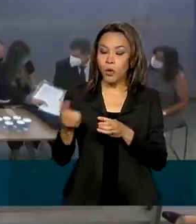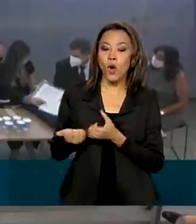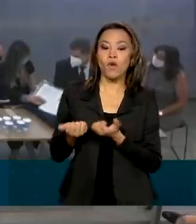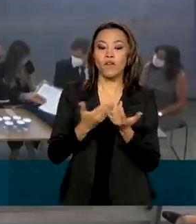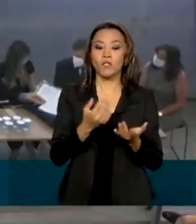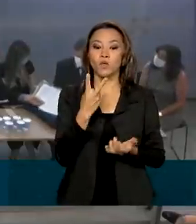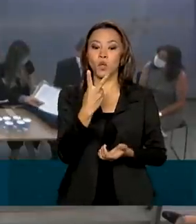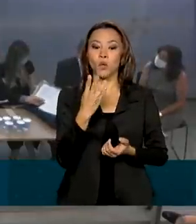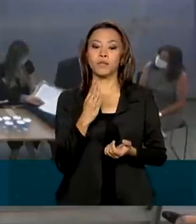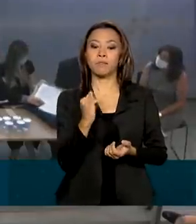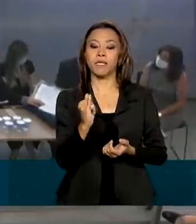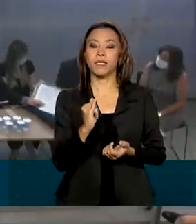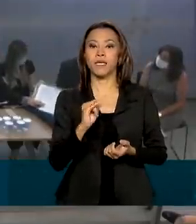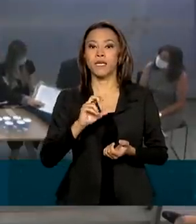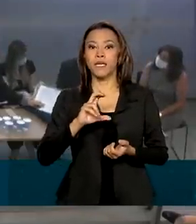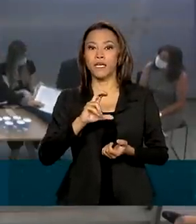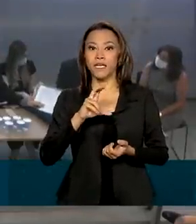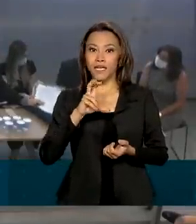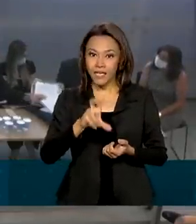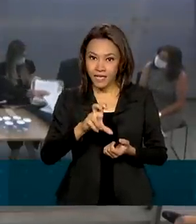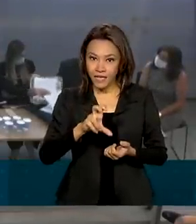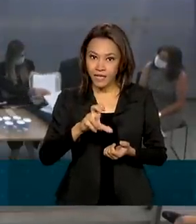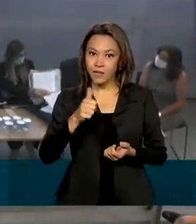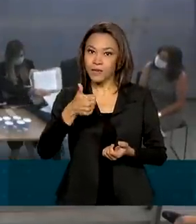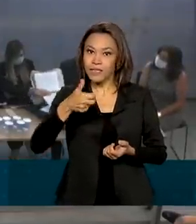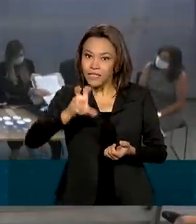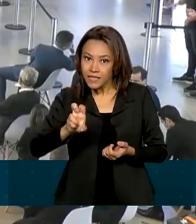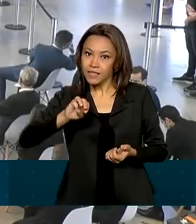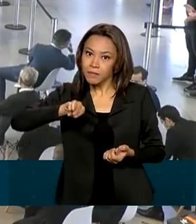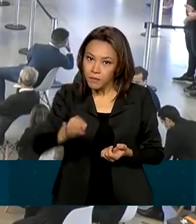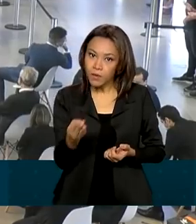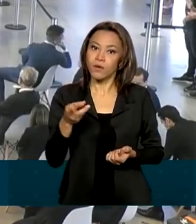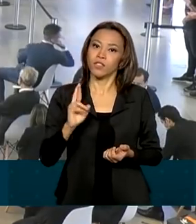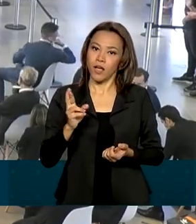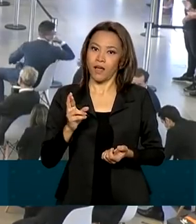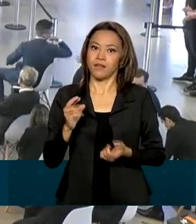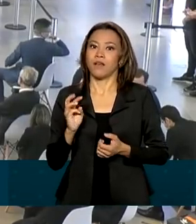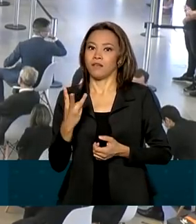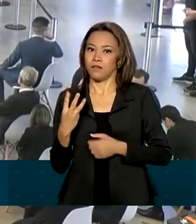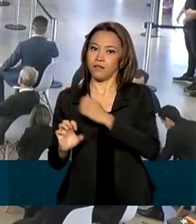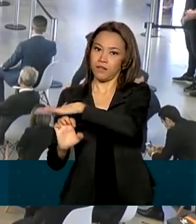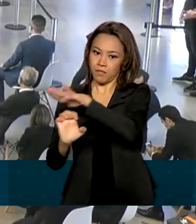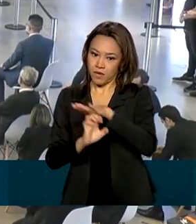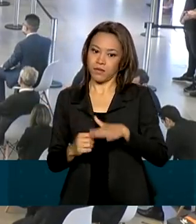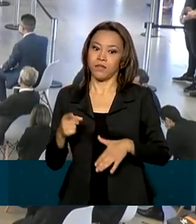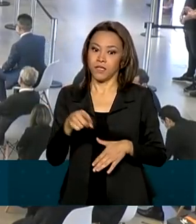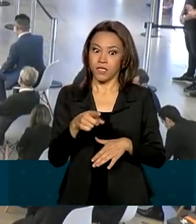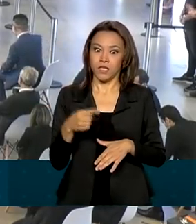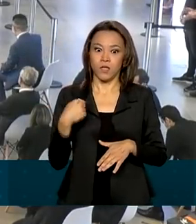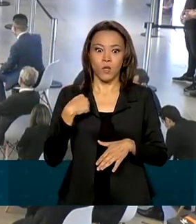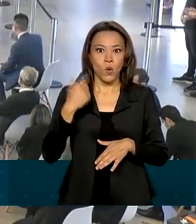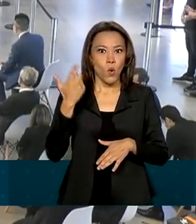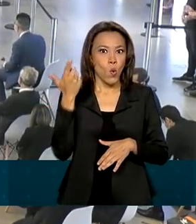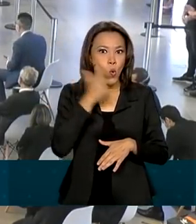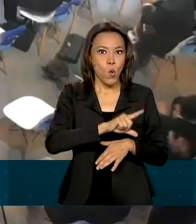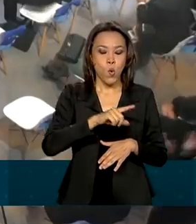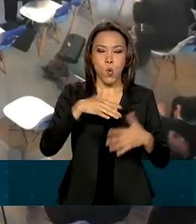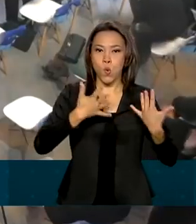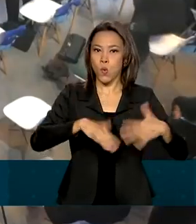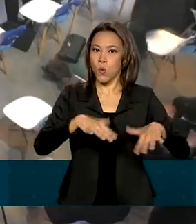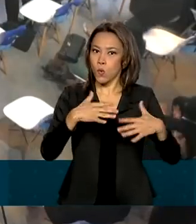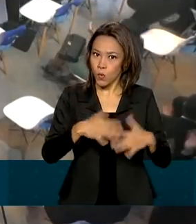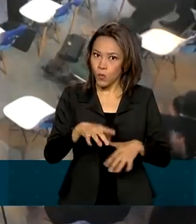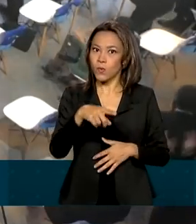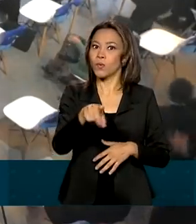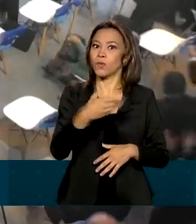2 bilhões e 515 milhões de reais. E a disputa alcançou o maior ágil em leilões